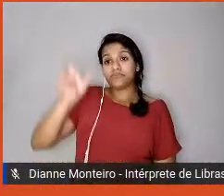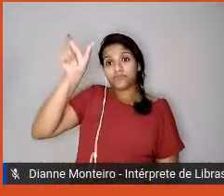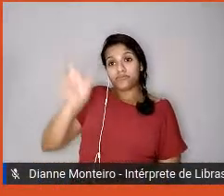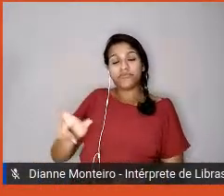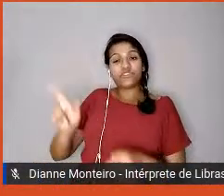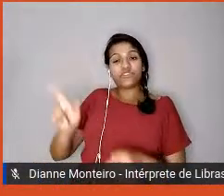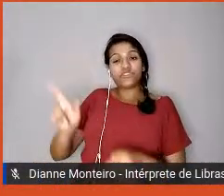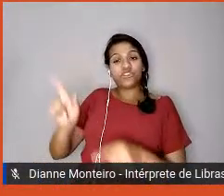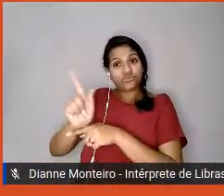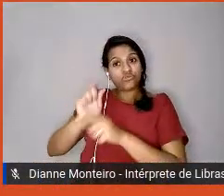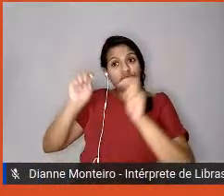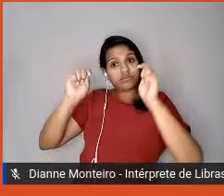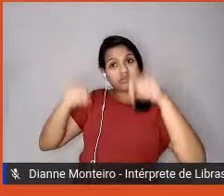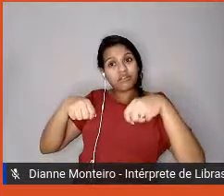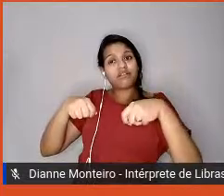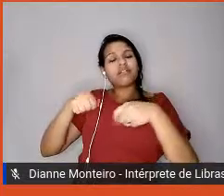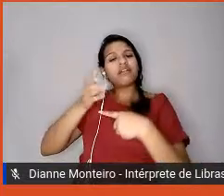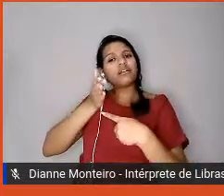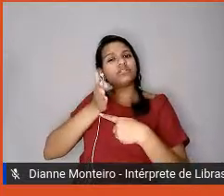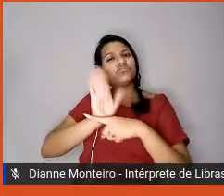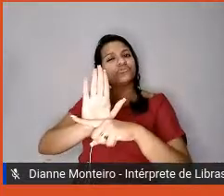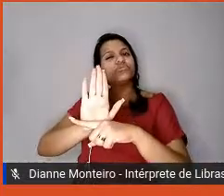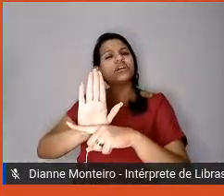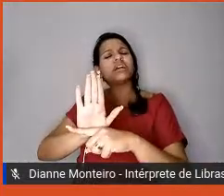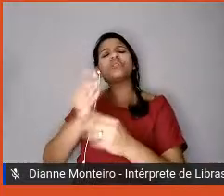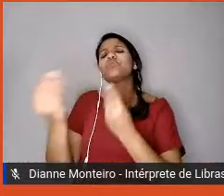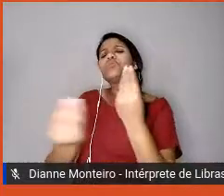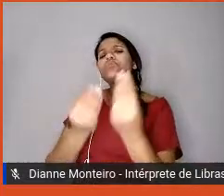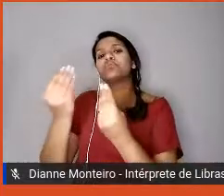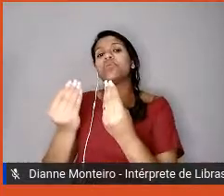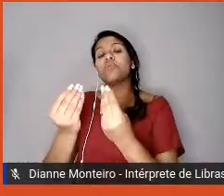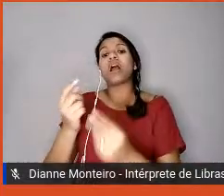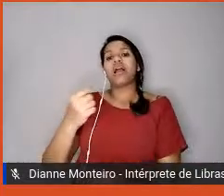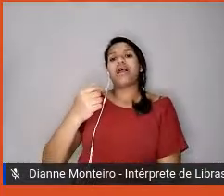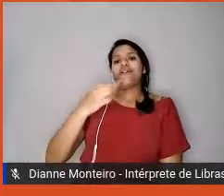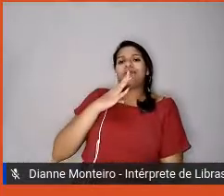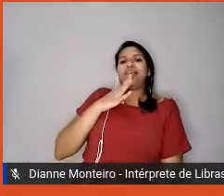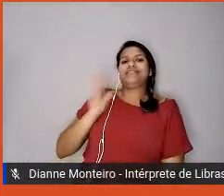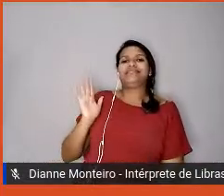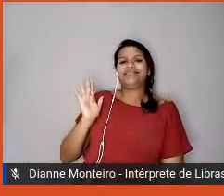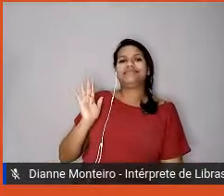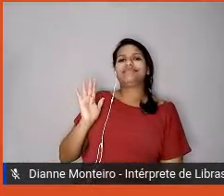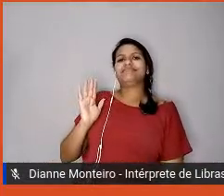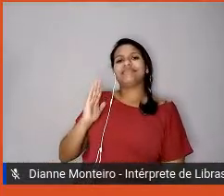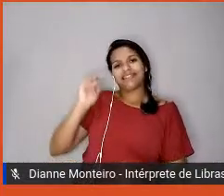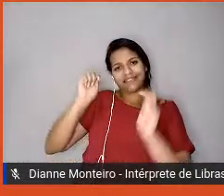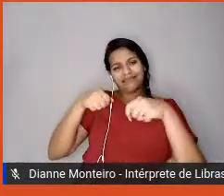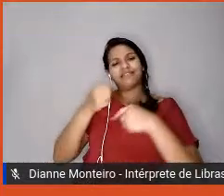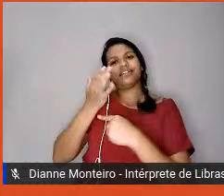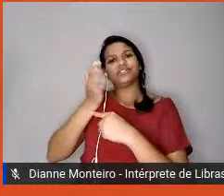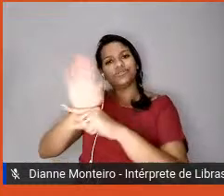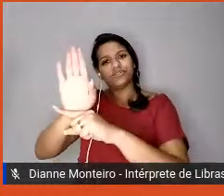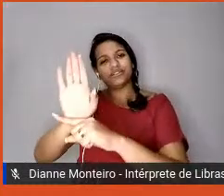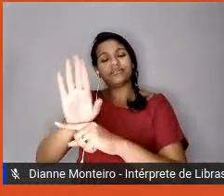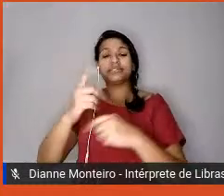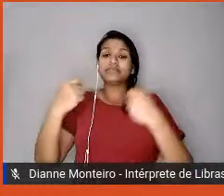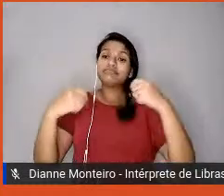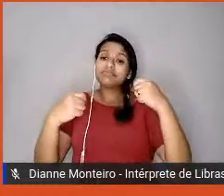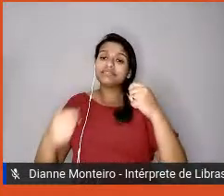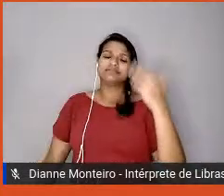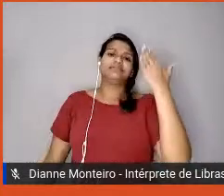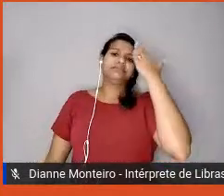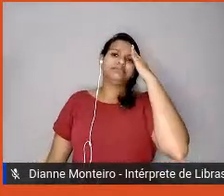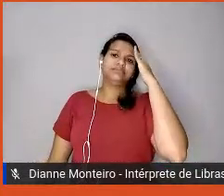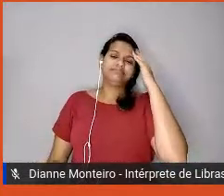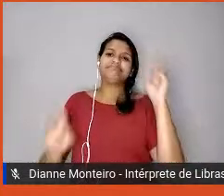ajudar se ele entende do que está falando, se ele conhece, né, a gente precisa conviver, amadurecer esse tema, né, até de